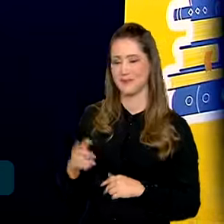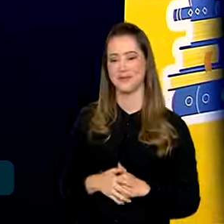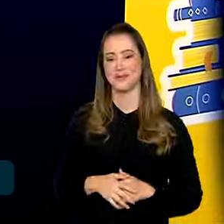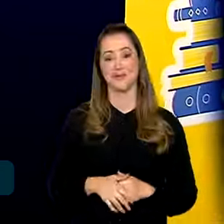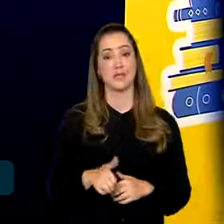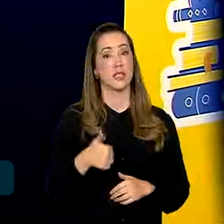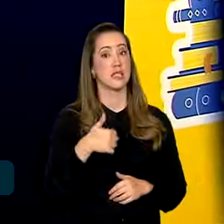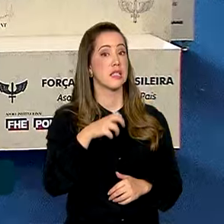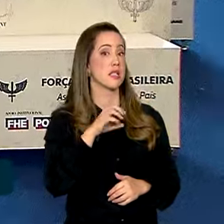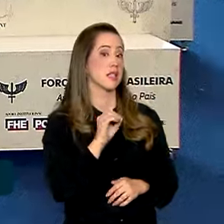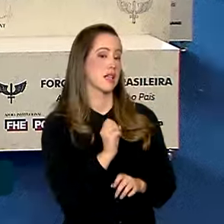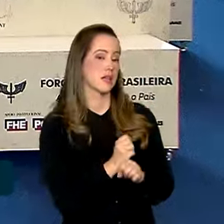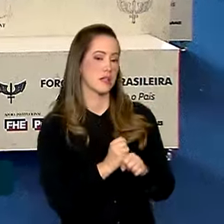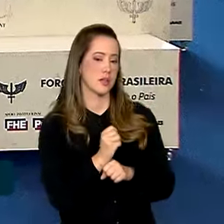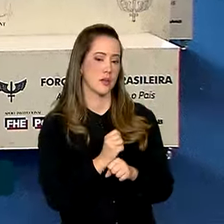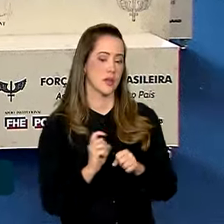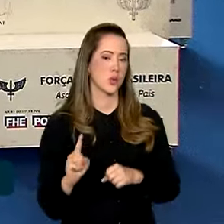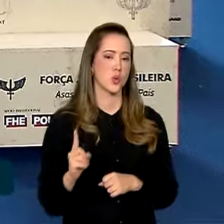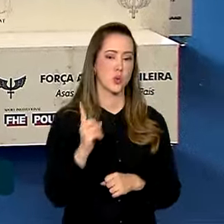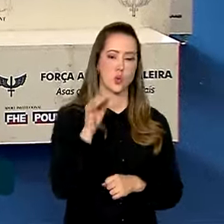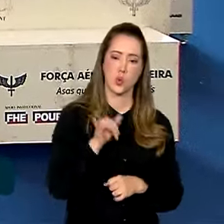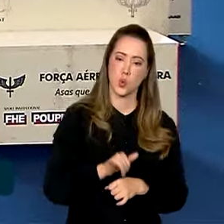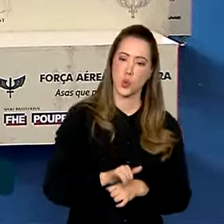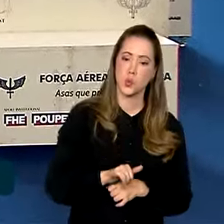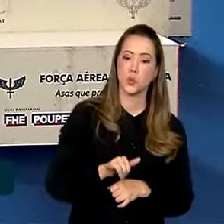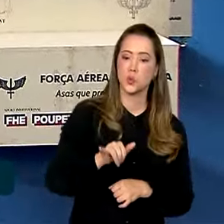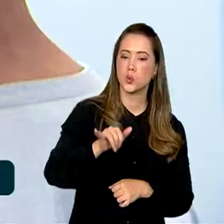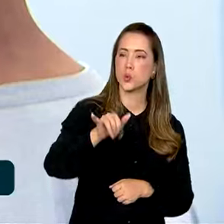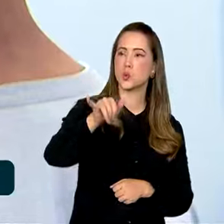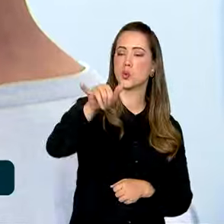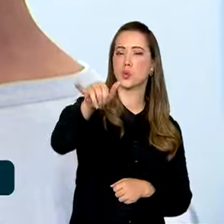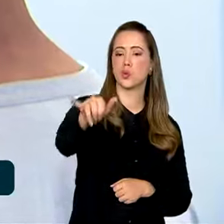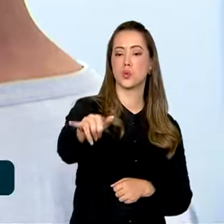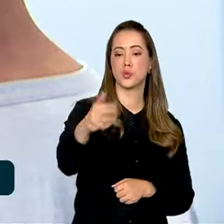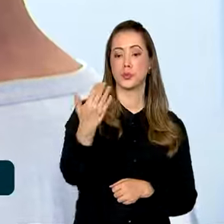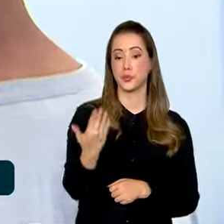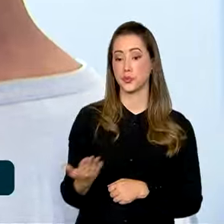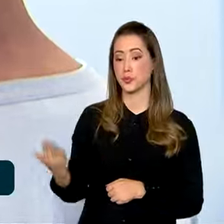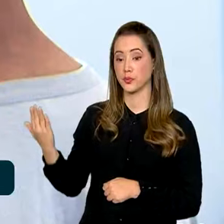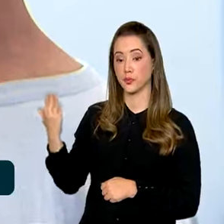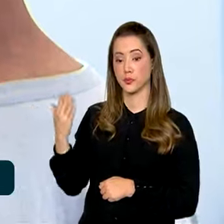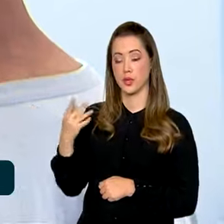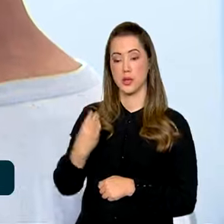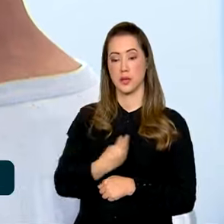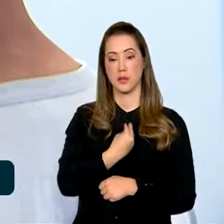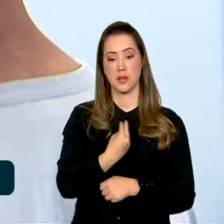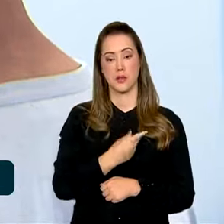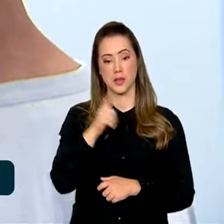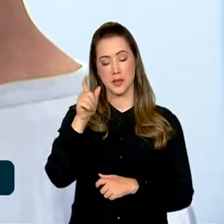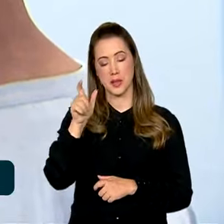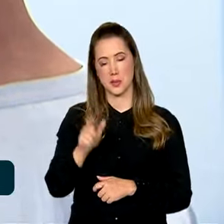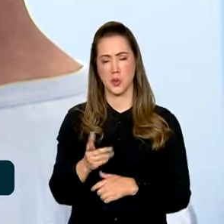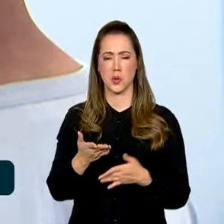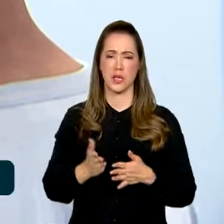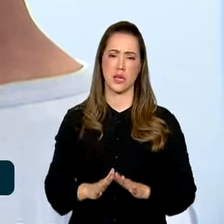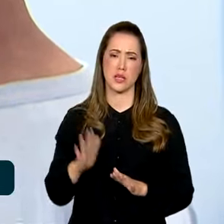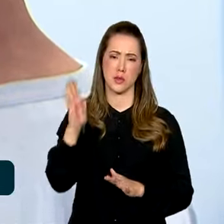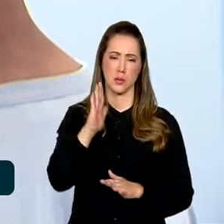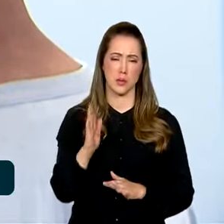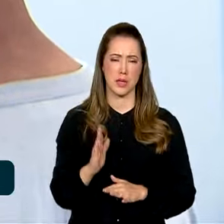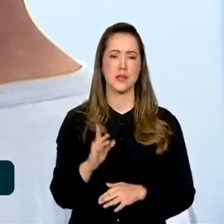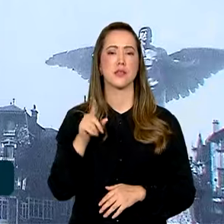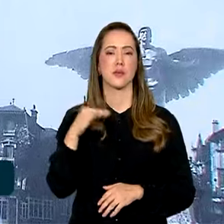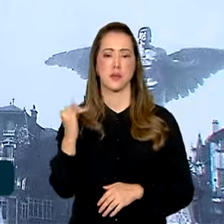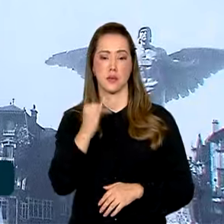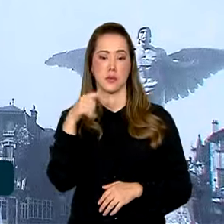150 anos do primeiro voo de Santos Dumont e sobre a vida desse brasileiro tão importante